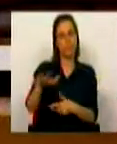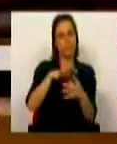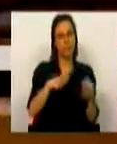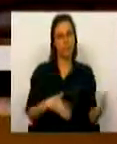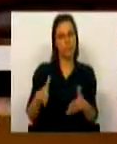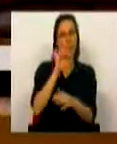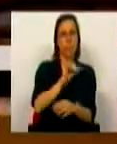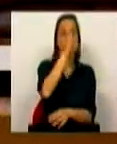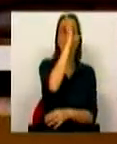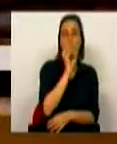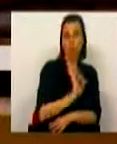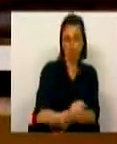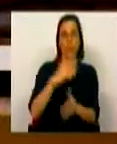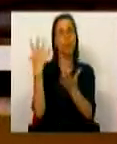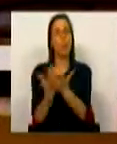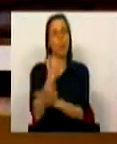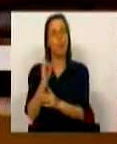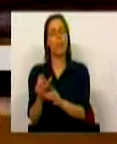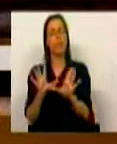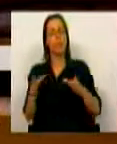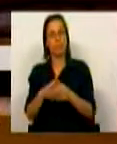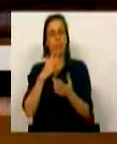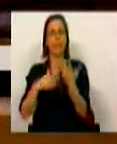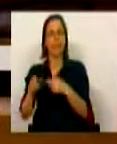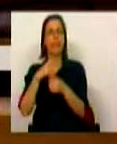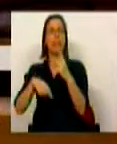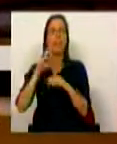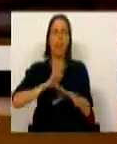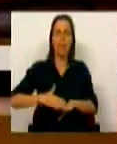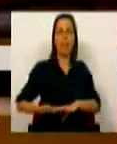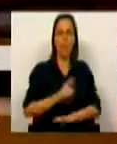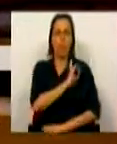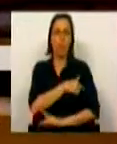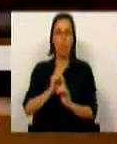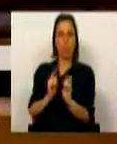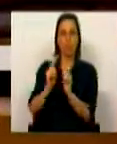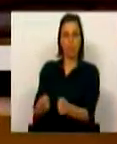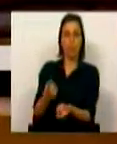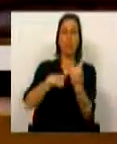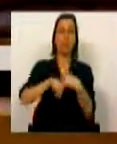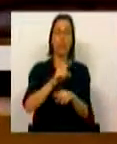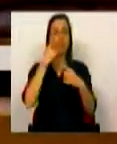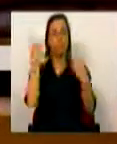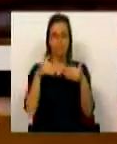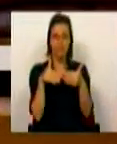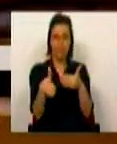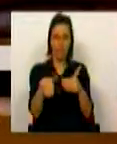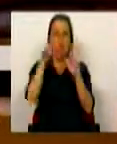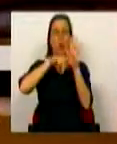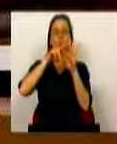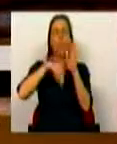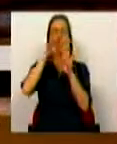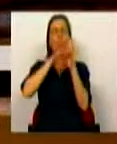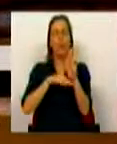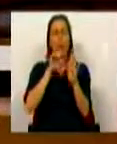estratégicas do Estado, recuperando a sua massa crítica e reforçando as suas competências. Por isso, será publicado em breve o Regulamento do